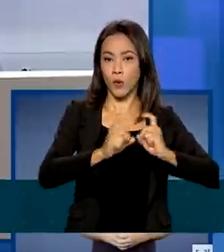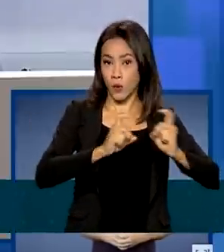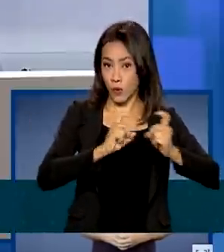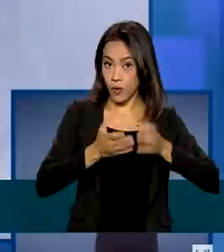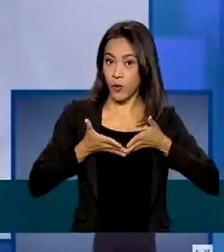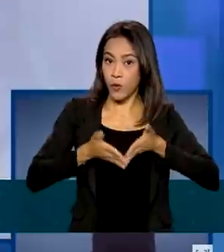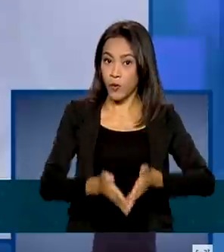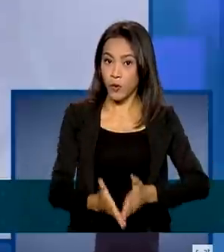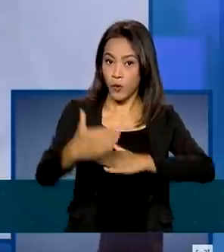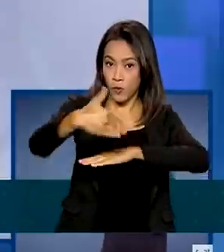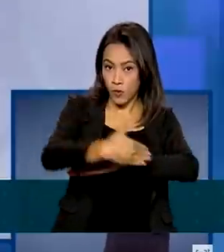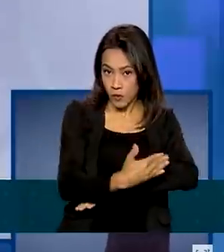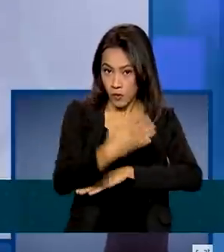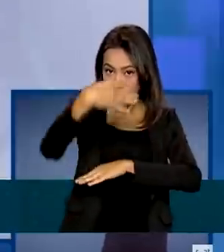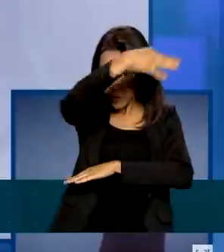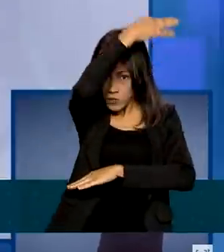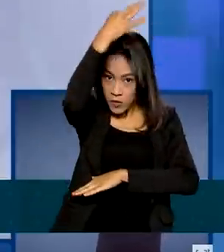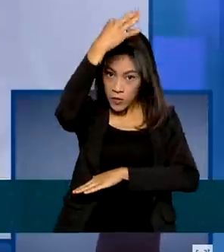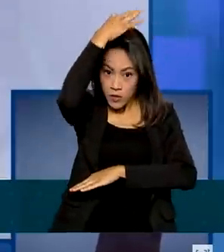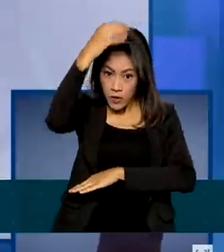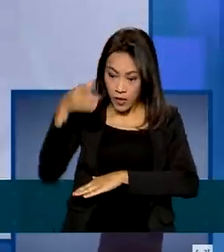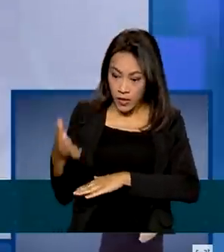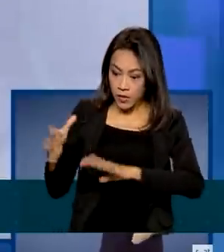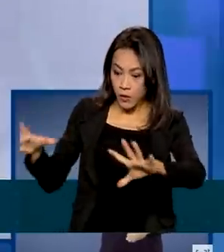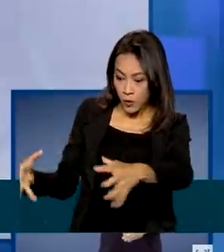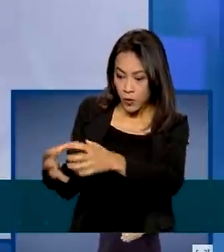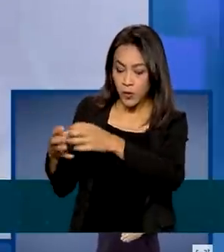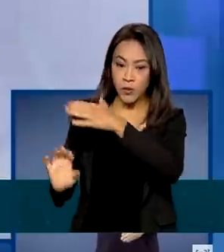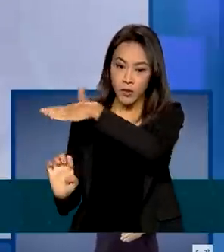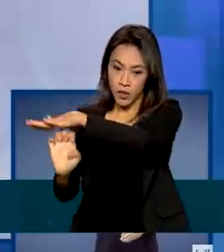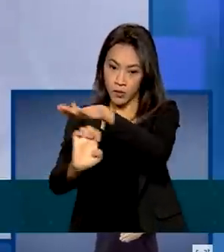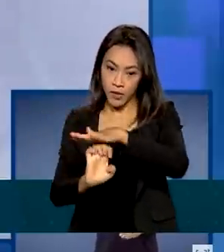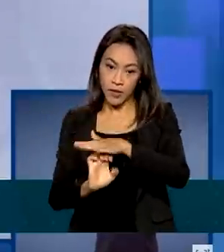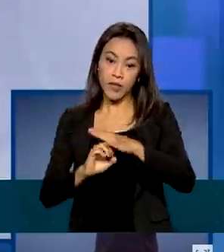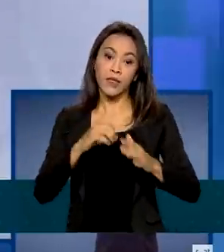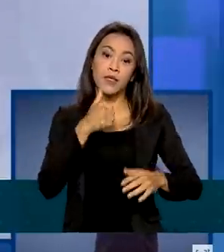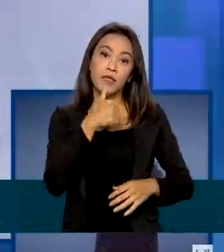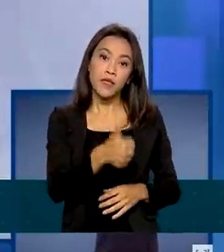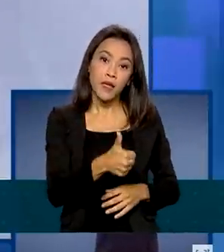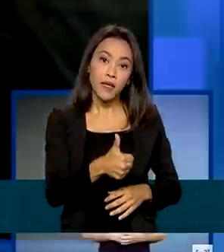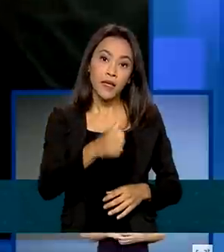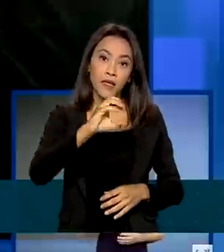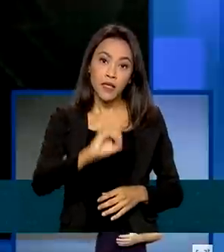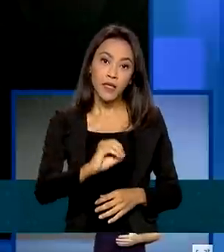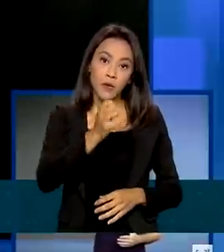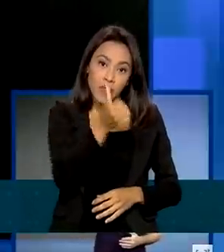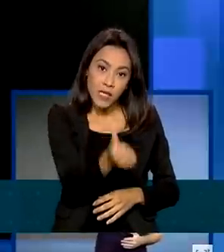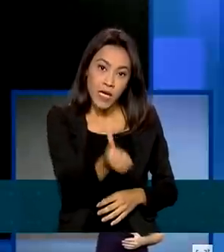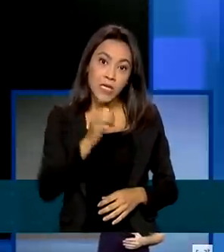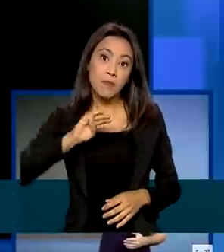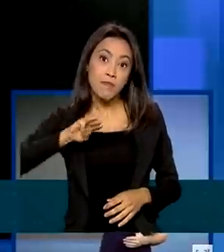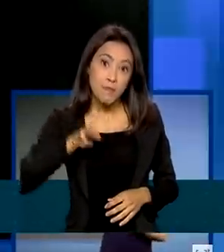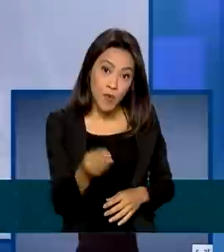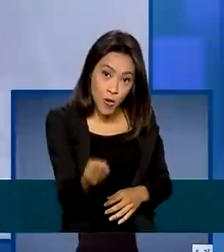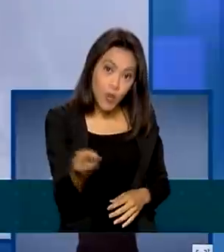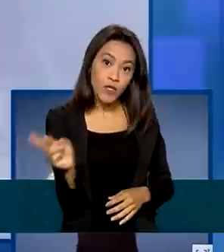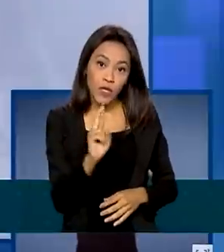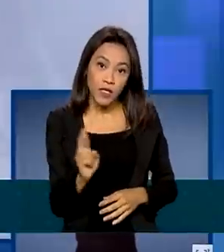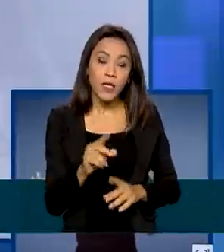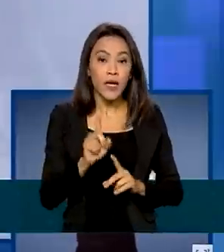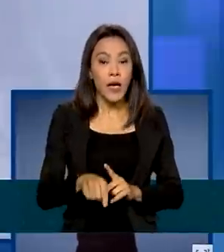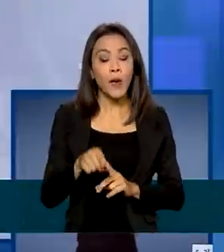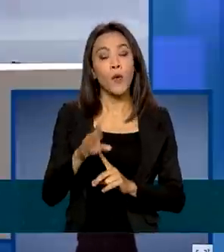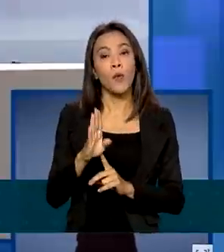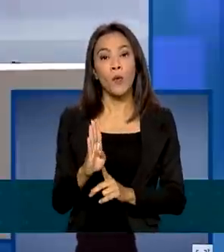Santo. O grupo arrematou a CODESA ao oferecer 106 milhões de reais em bônus de outorga. Foi a